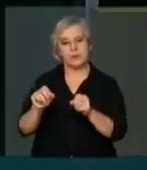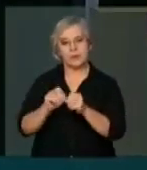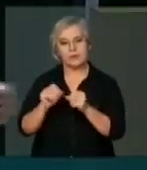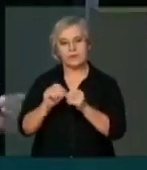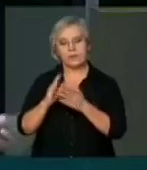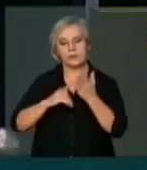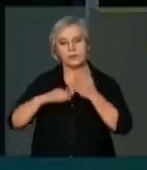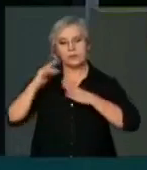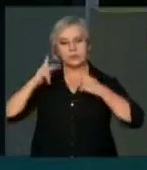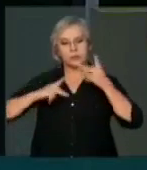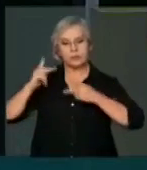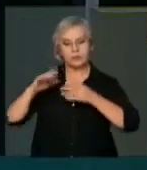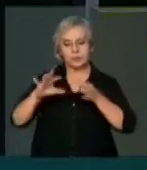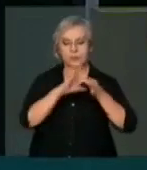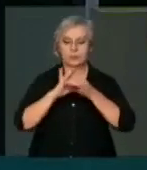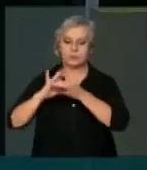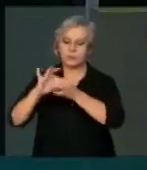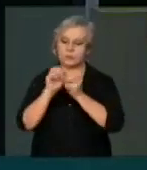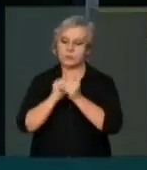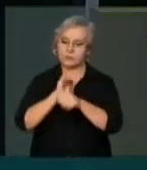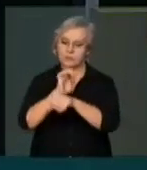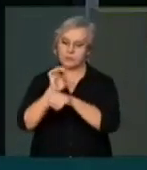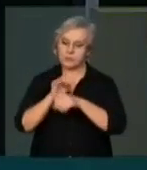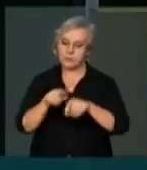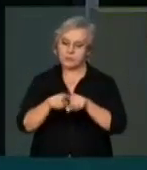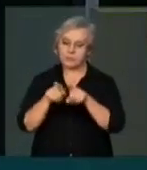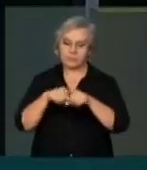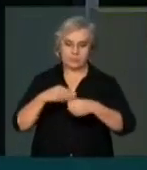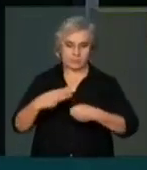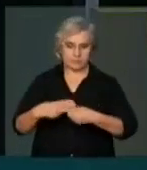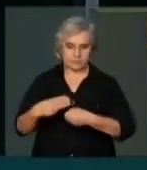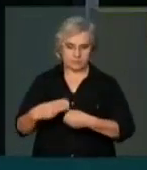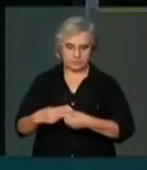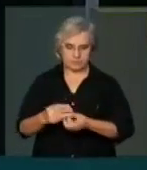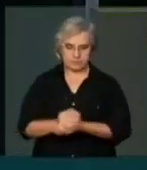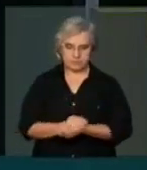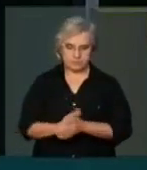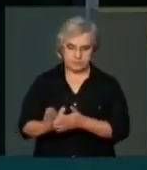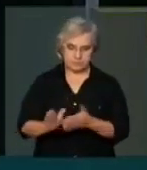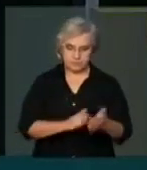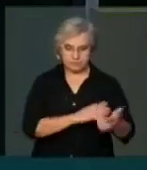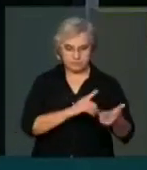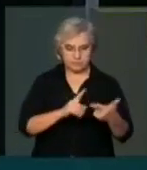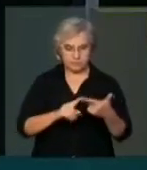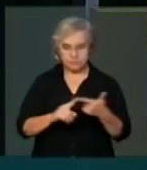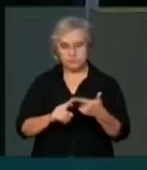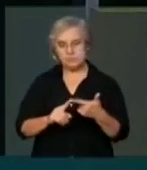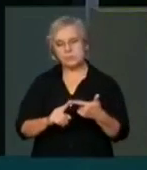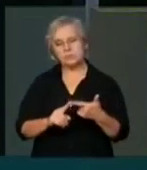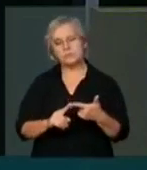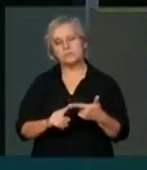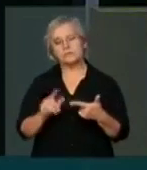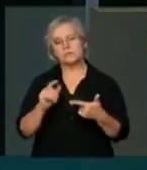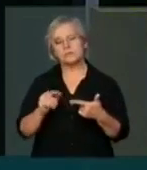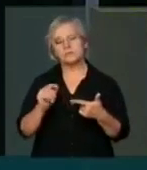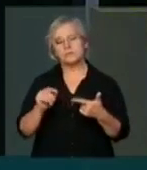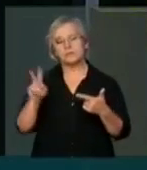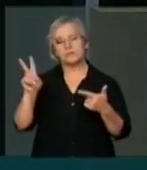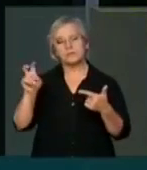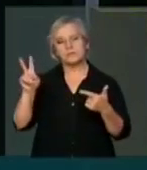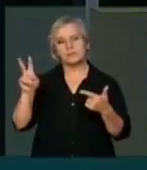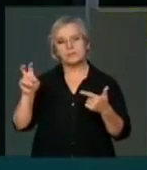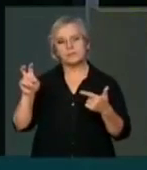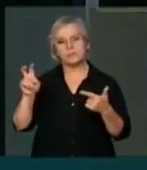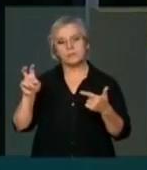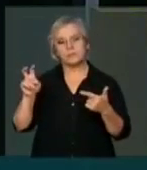nessa integração com os estados e com os municípios. O outro tema é referente ao fechamento da